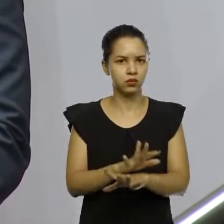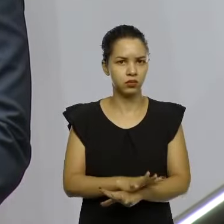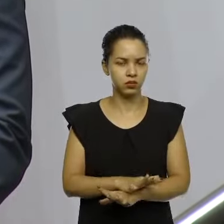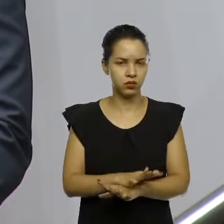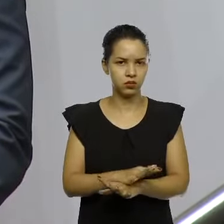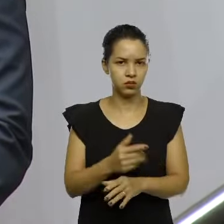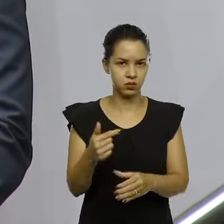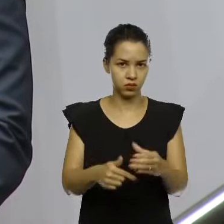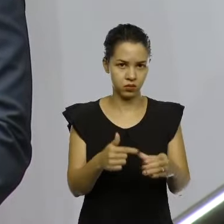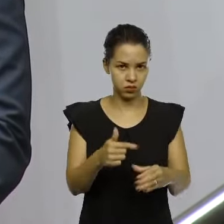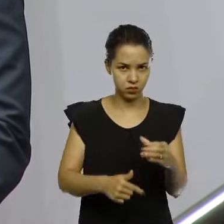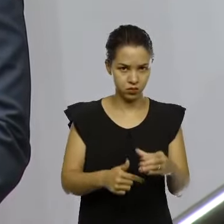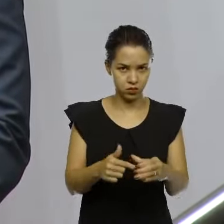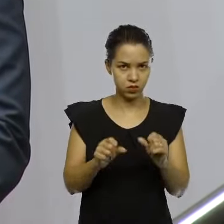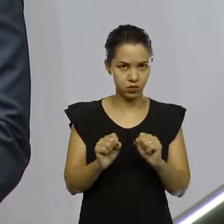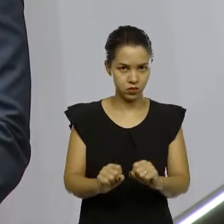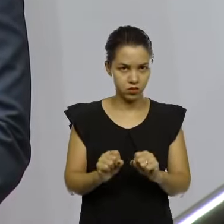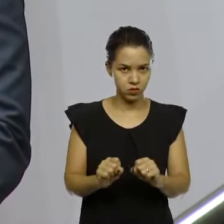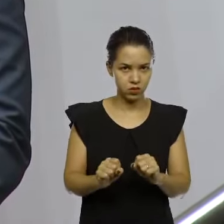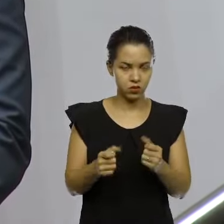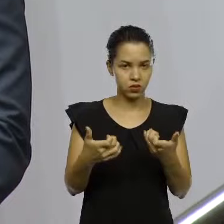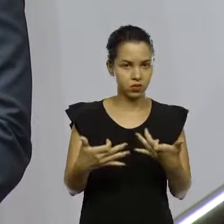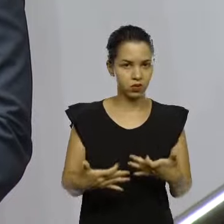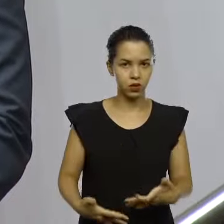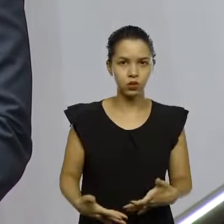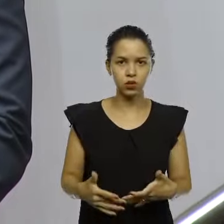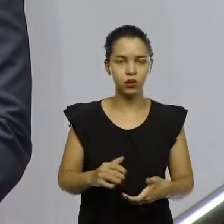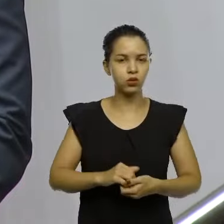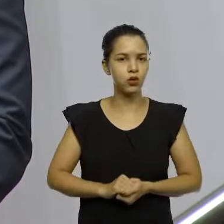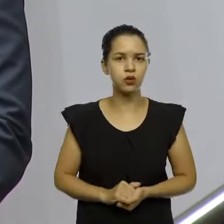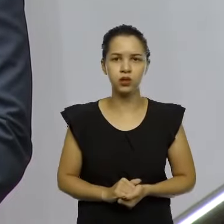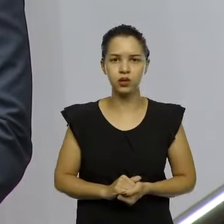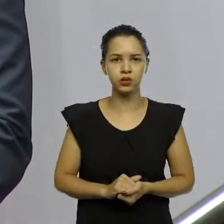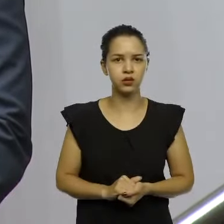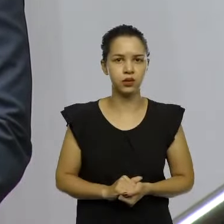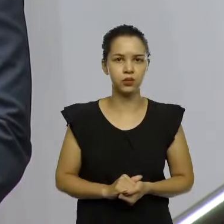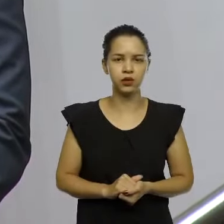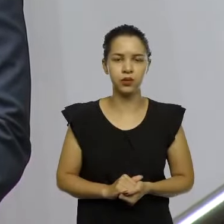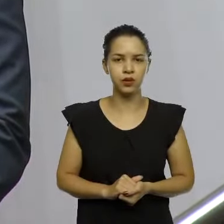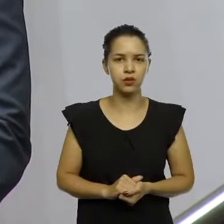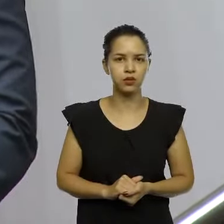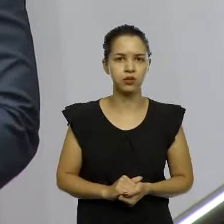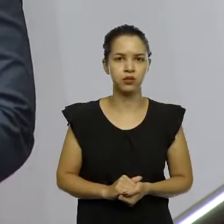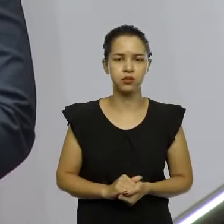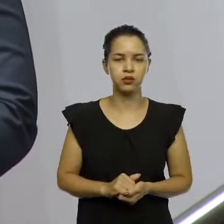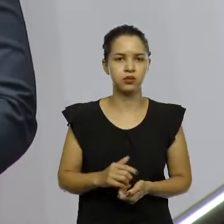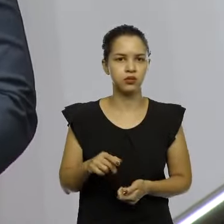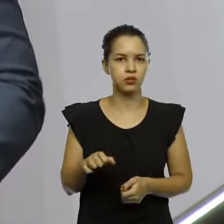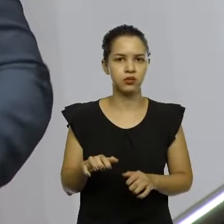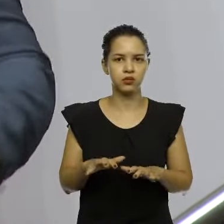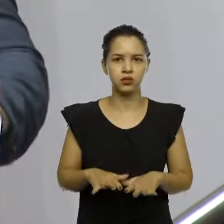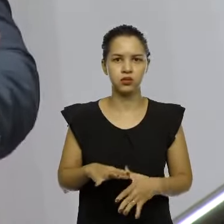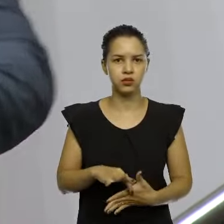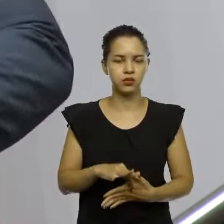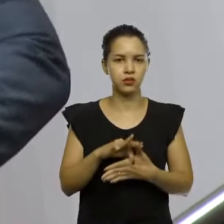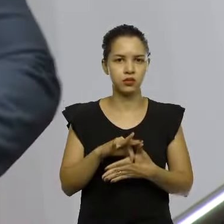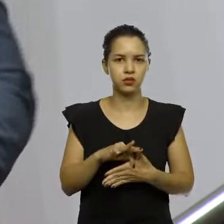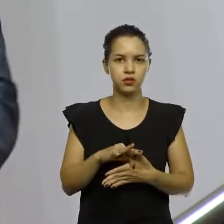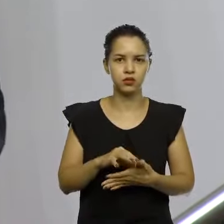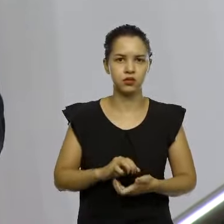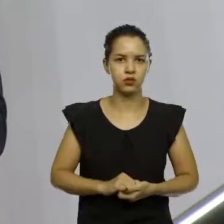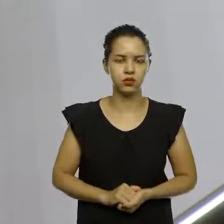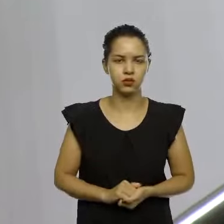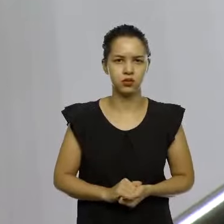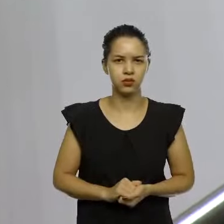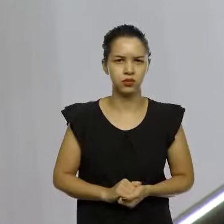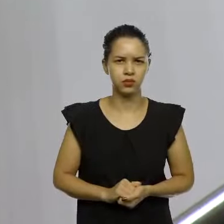comissões, podendo ser sobressetada a critério do presidente da LESC, ouvida a maioria dos líderes. Que